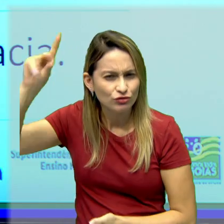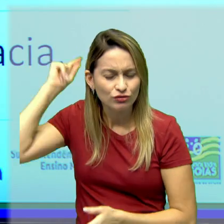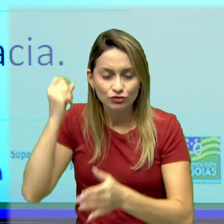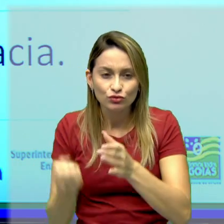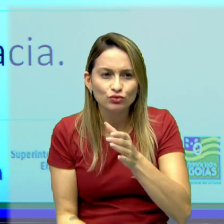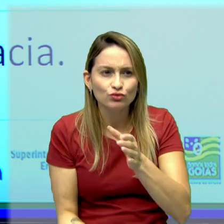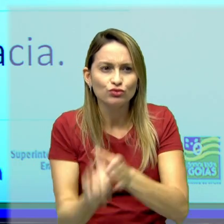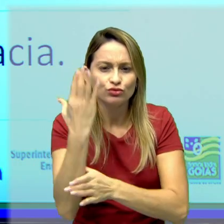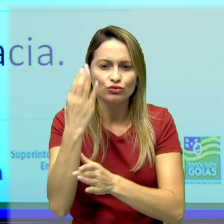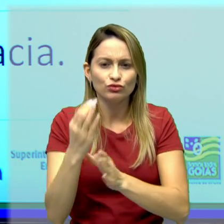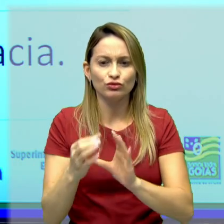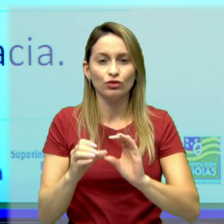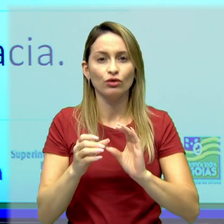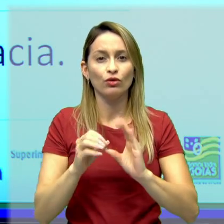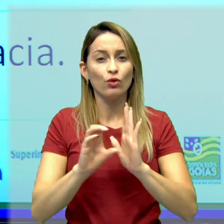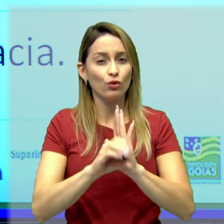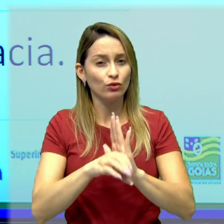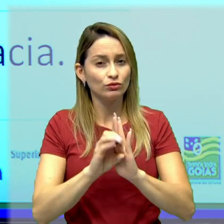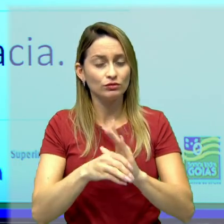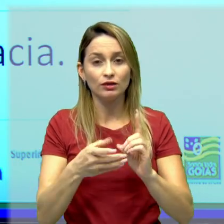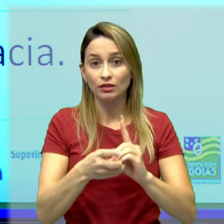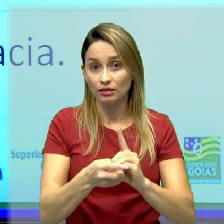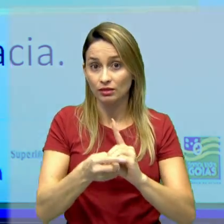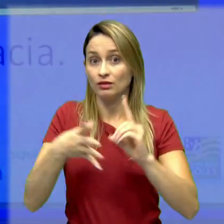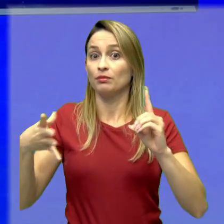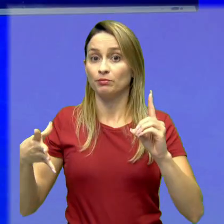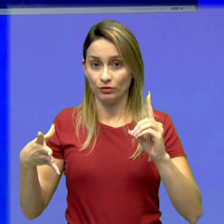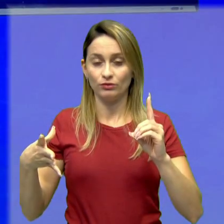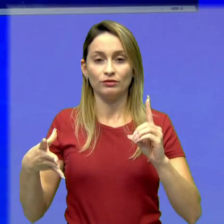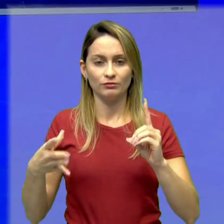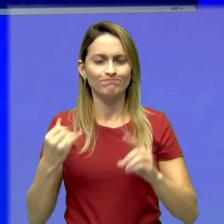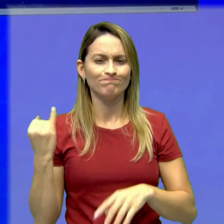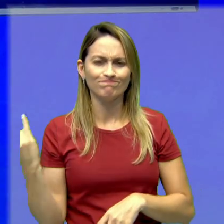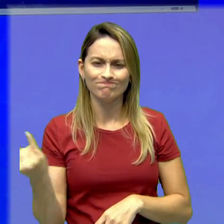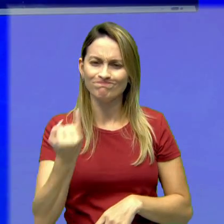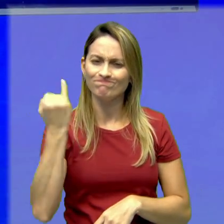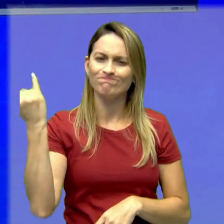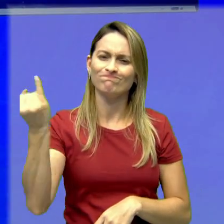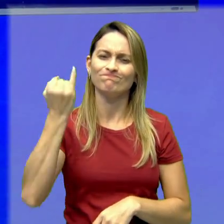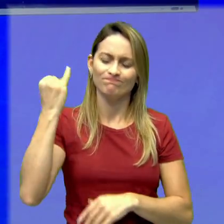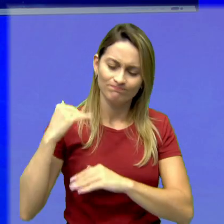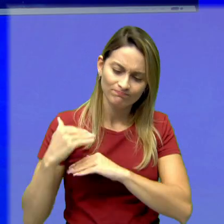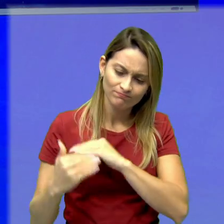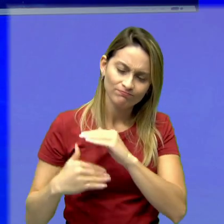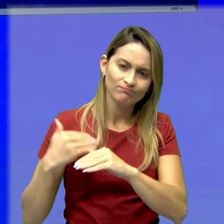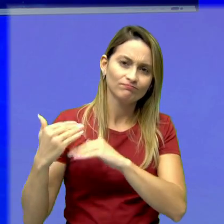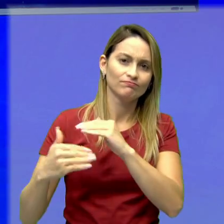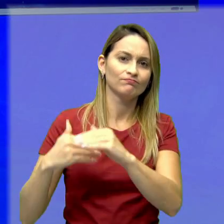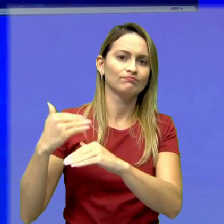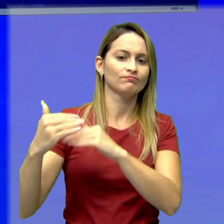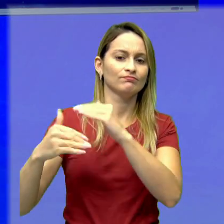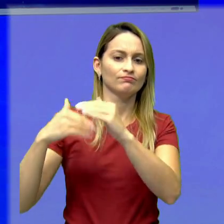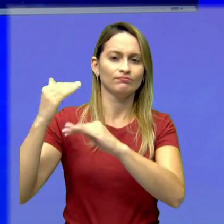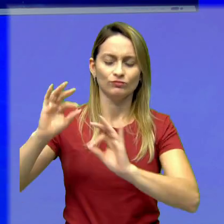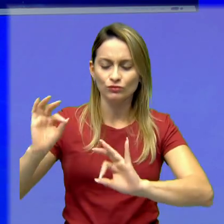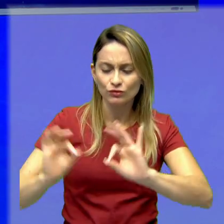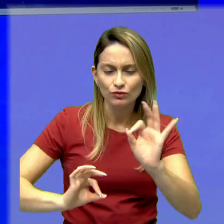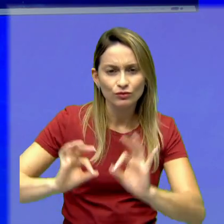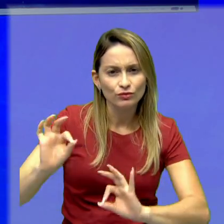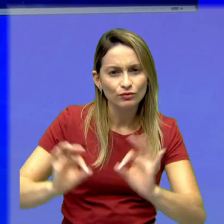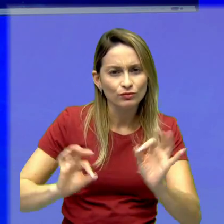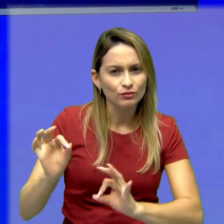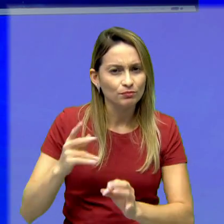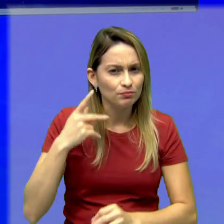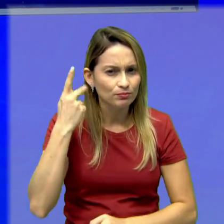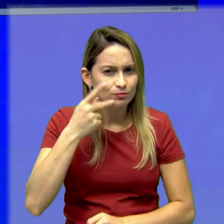democracia. Veja, isso aqui é importante. O processo de construção política de Atenas